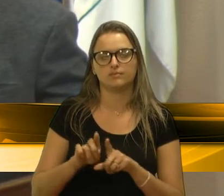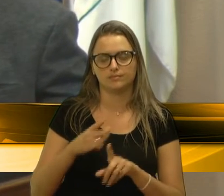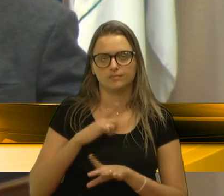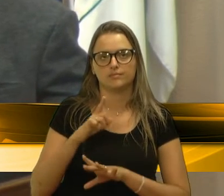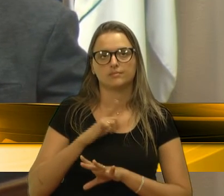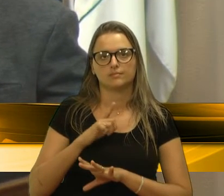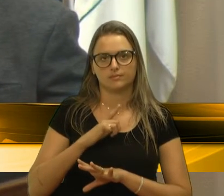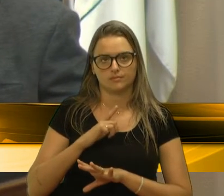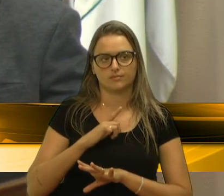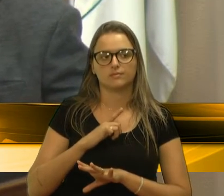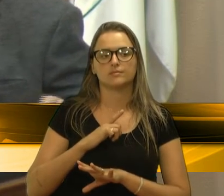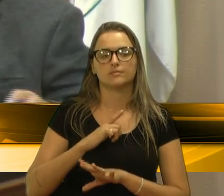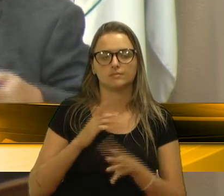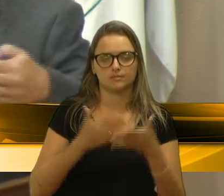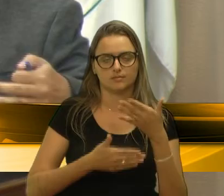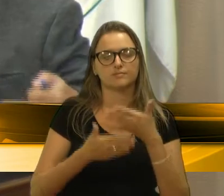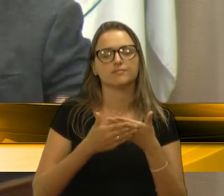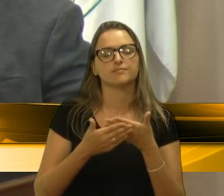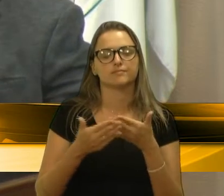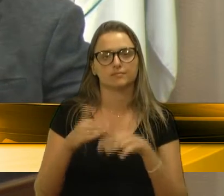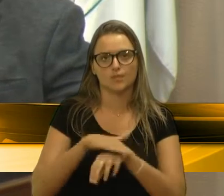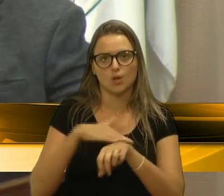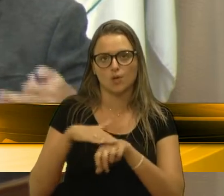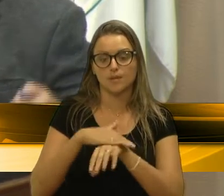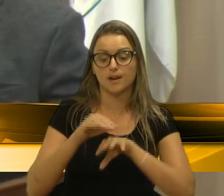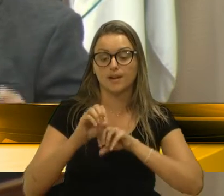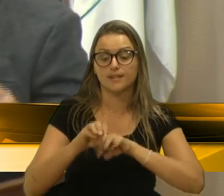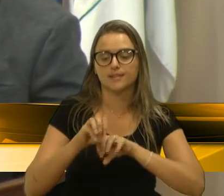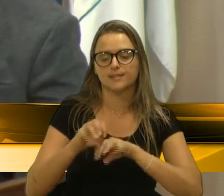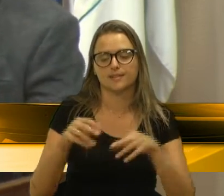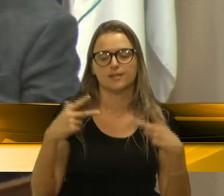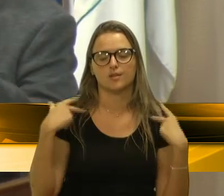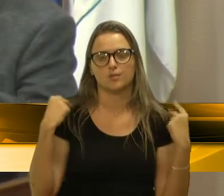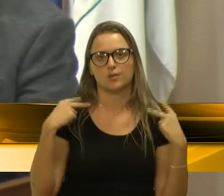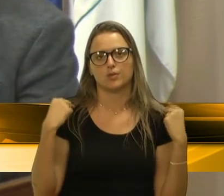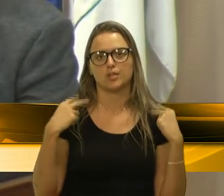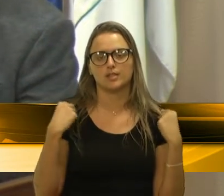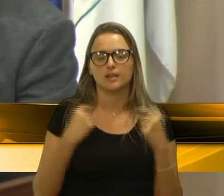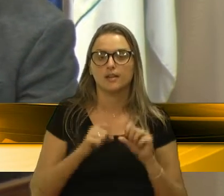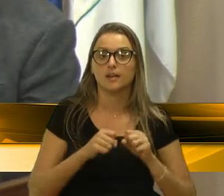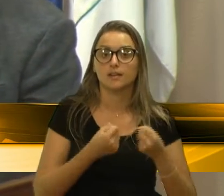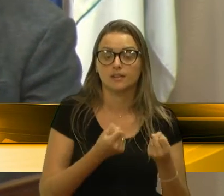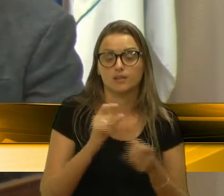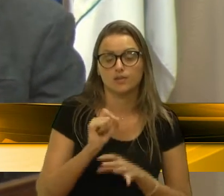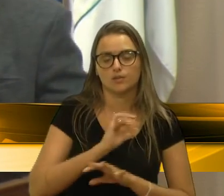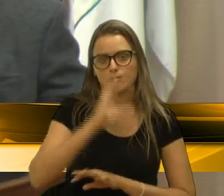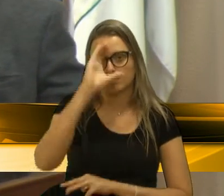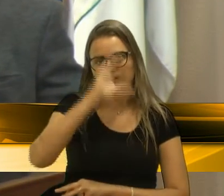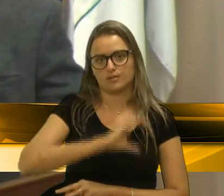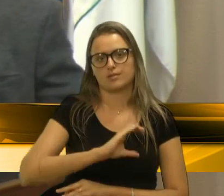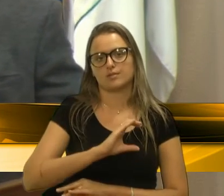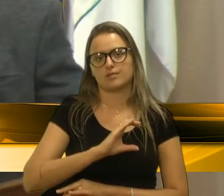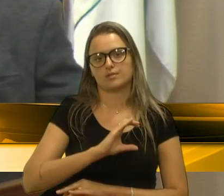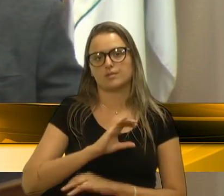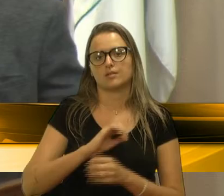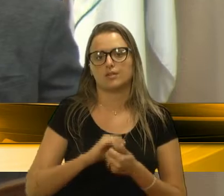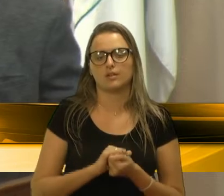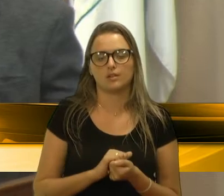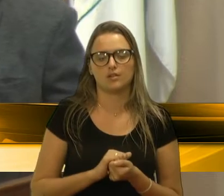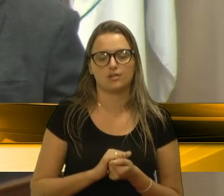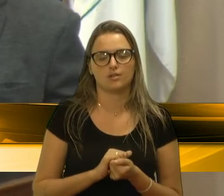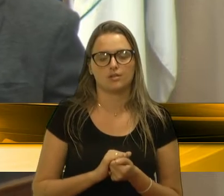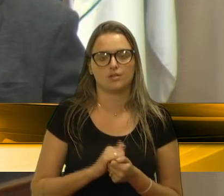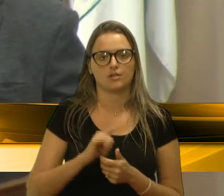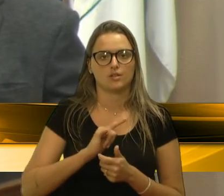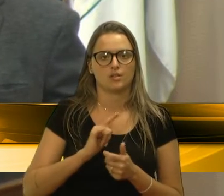motoristas antes da meia-noite, para dizer, enfim, educativa. Embora eu entenda que aquele cidadão ou cidadã que tem uma carteira de motorista não tem